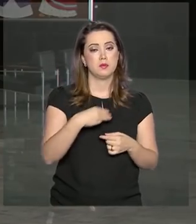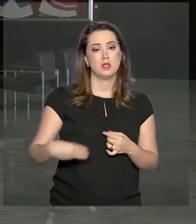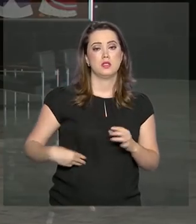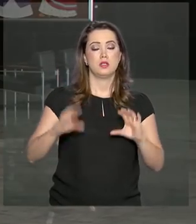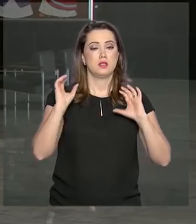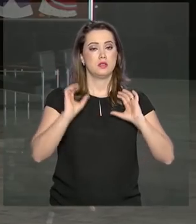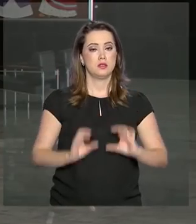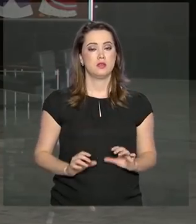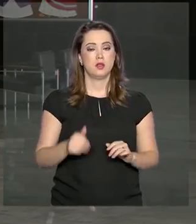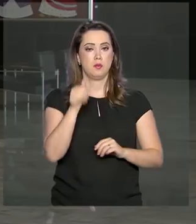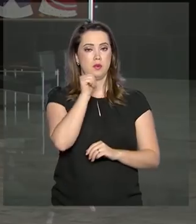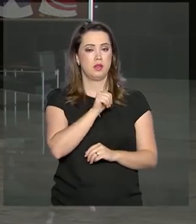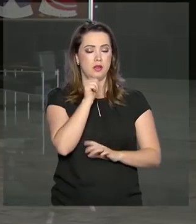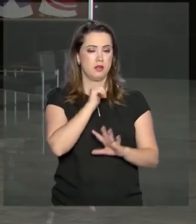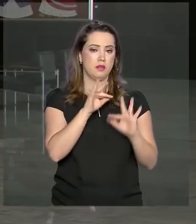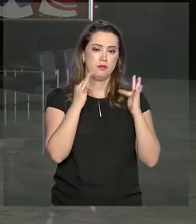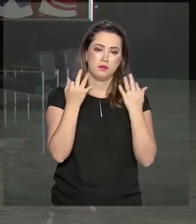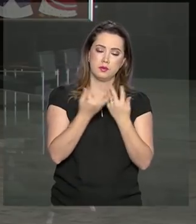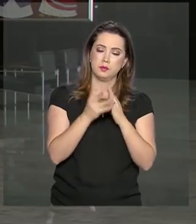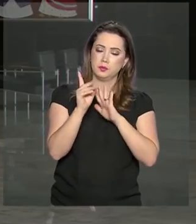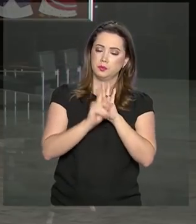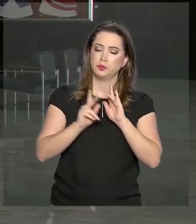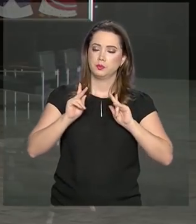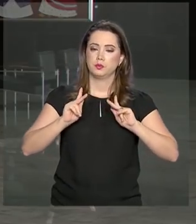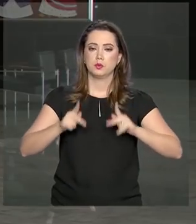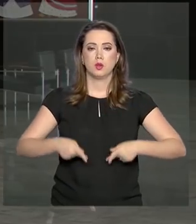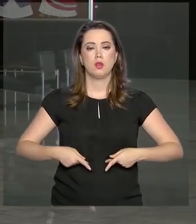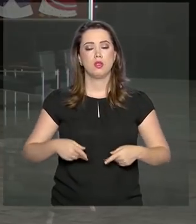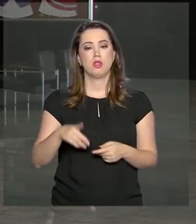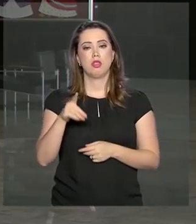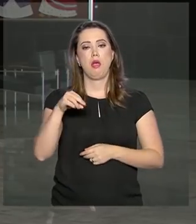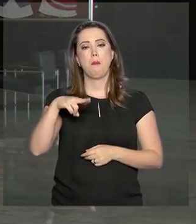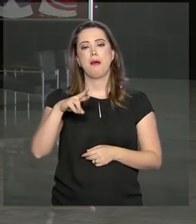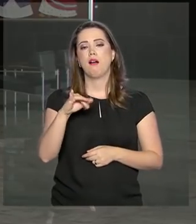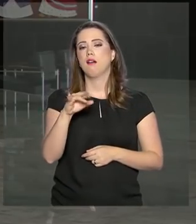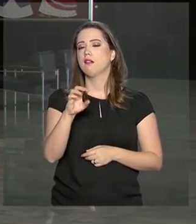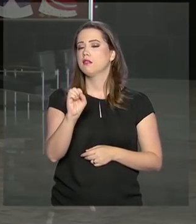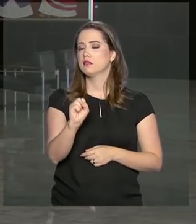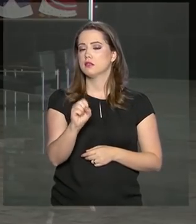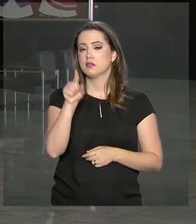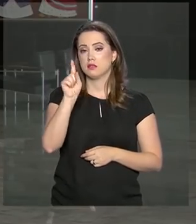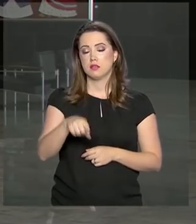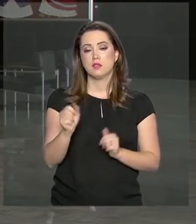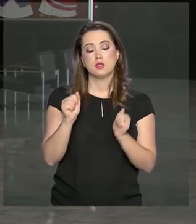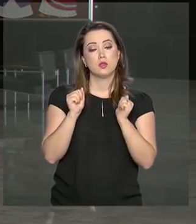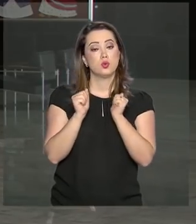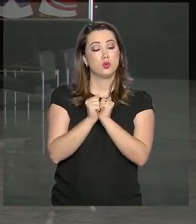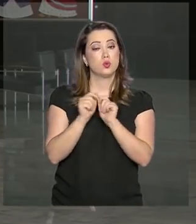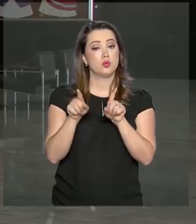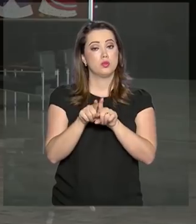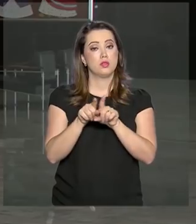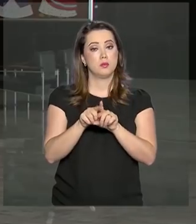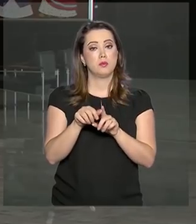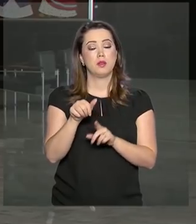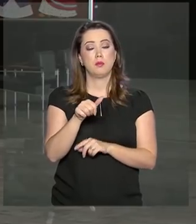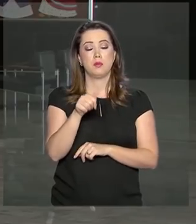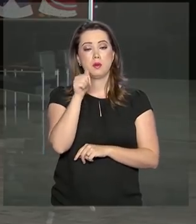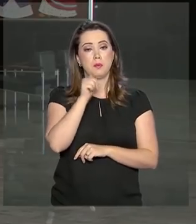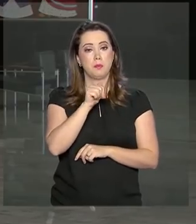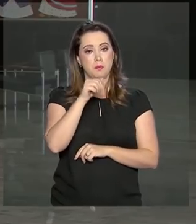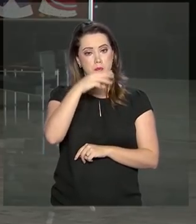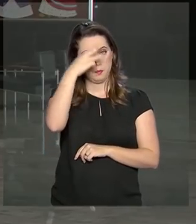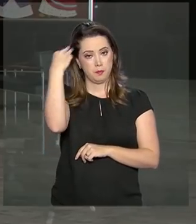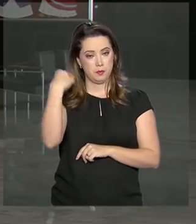Terra, da Mulher, da Família e dos Direitos Humanos, Maris Alves, que vai ser acompanhada também pela primeira-dama,